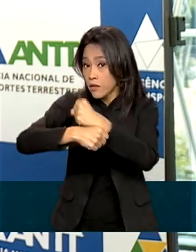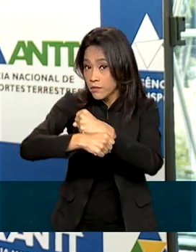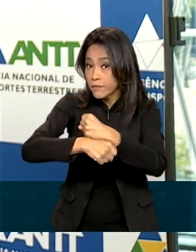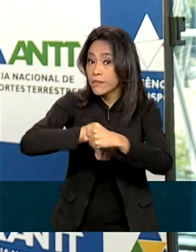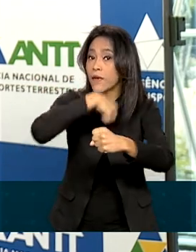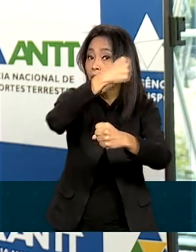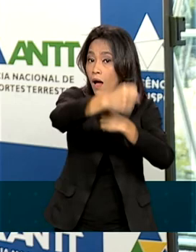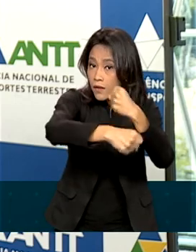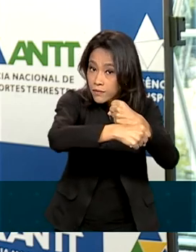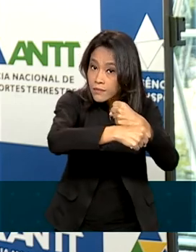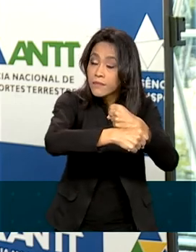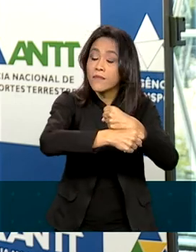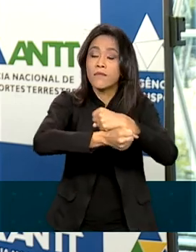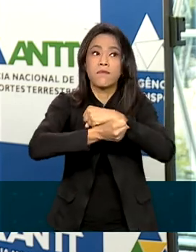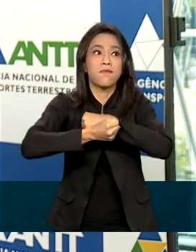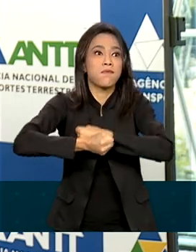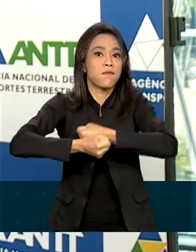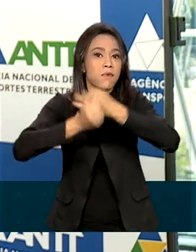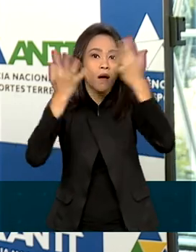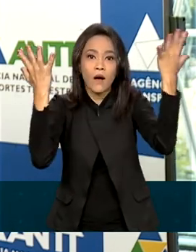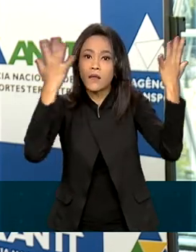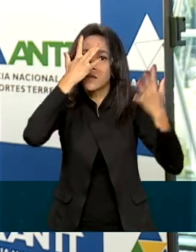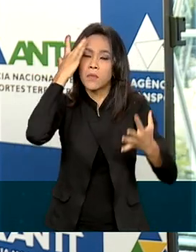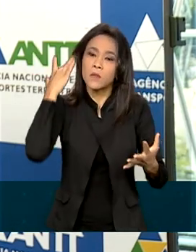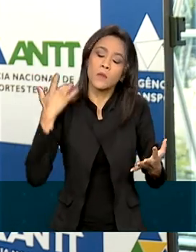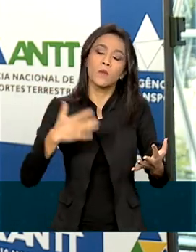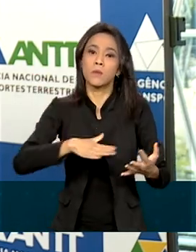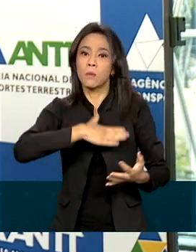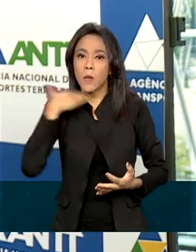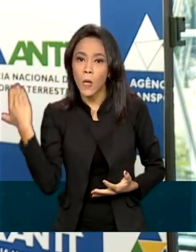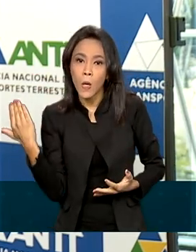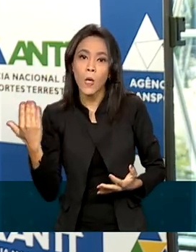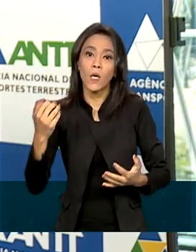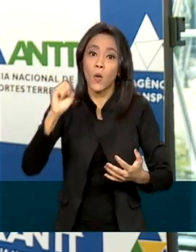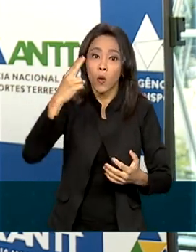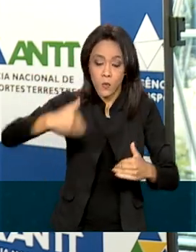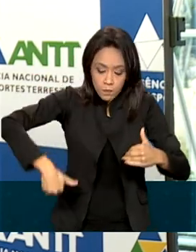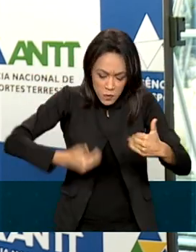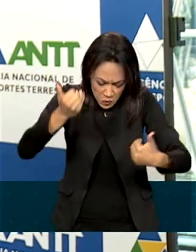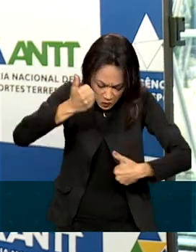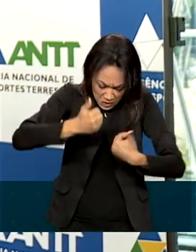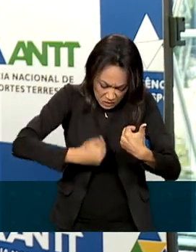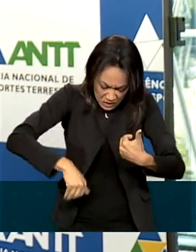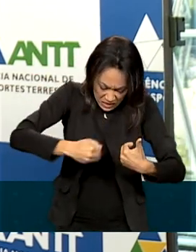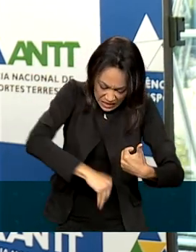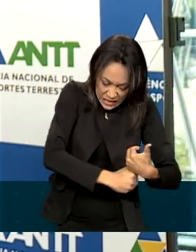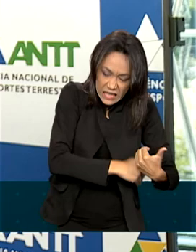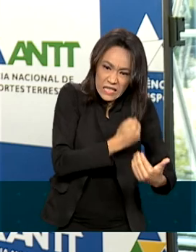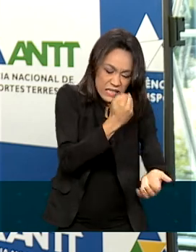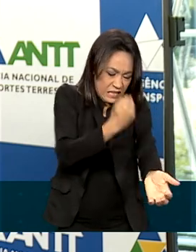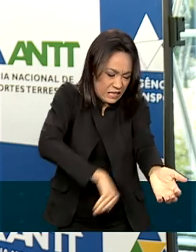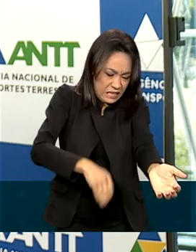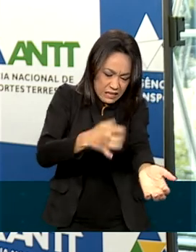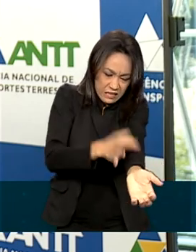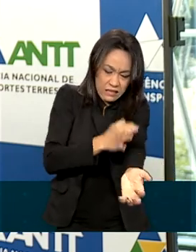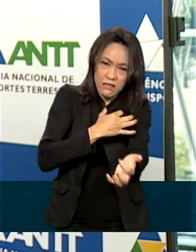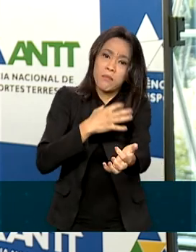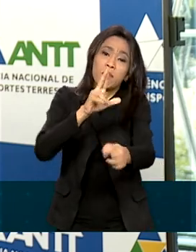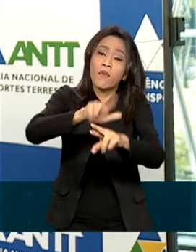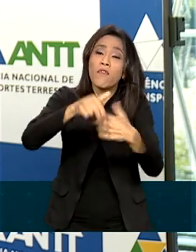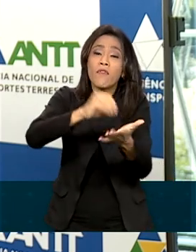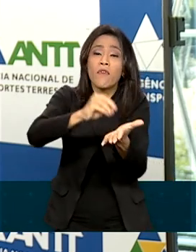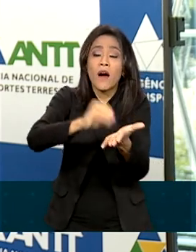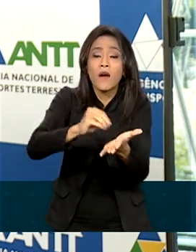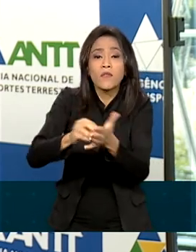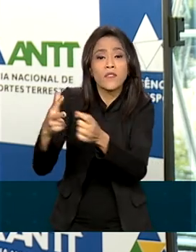centenas de pessoas, milhares de pessoas são feridas ou morrem em acidentes que são causadas por falta de manutenção,